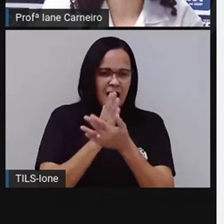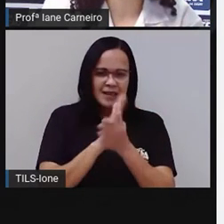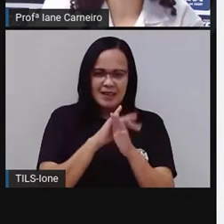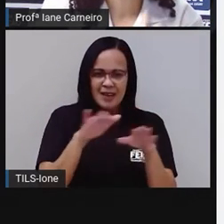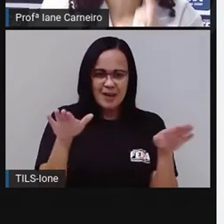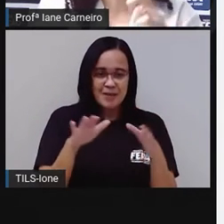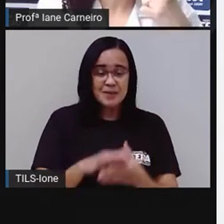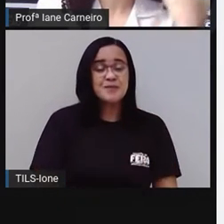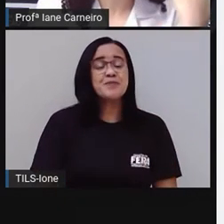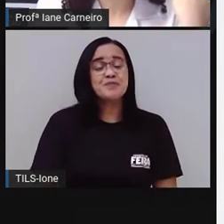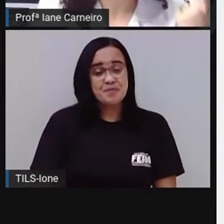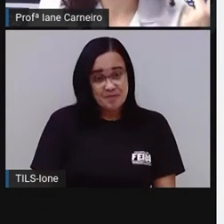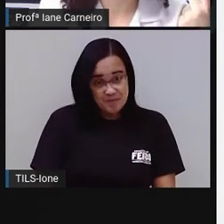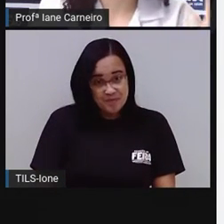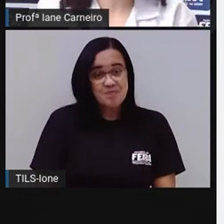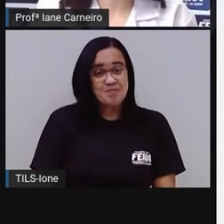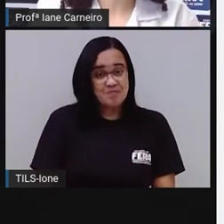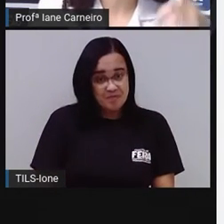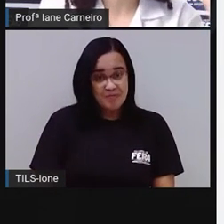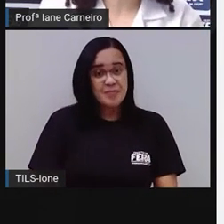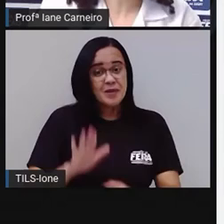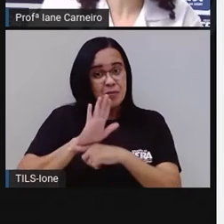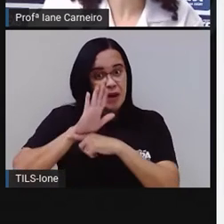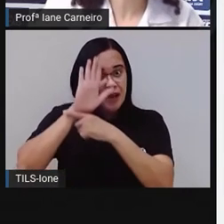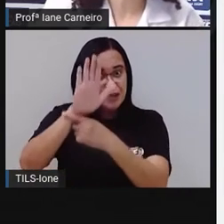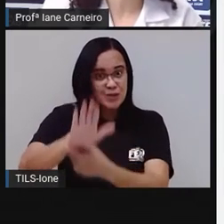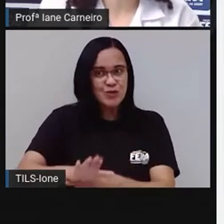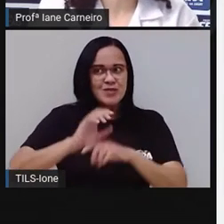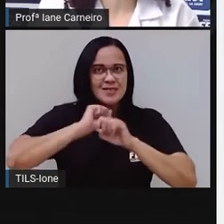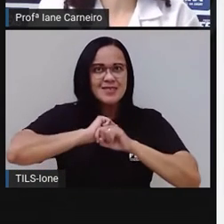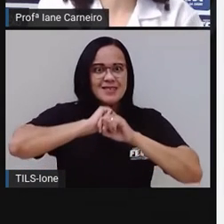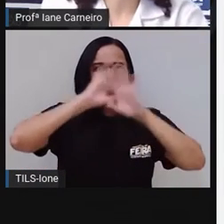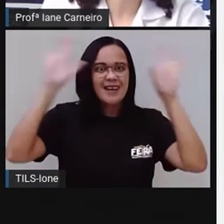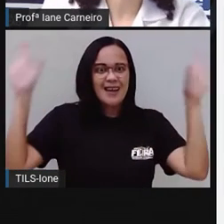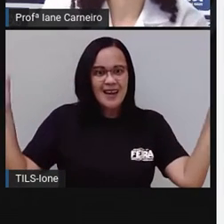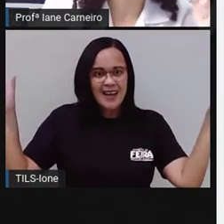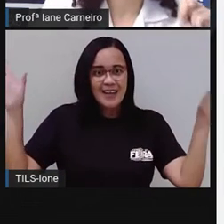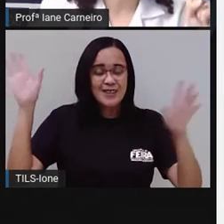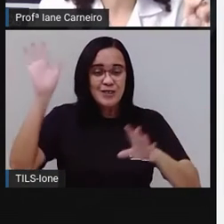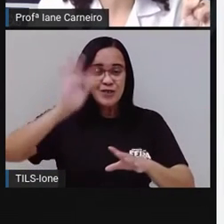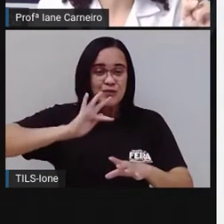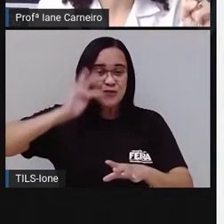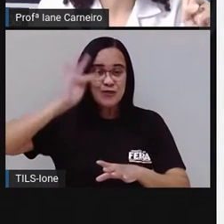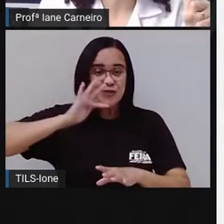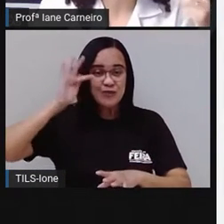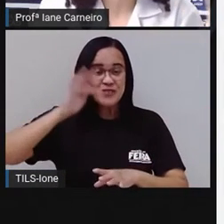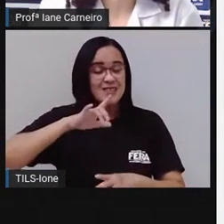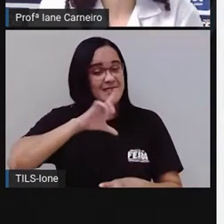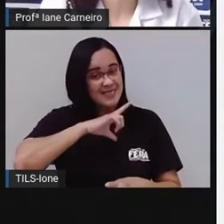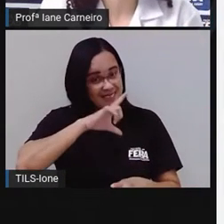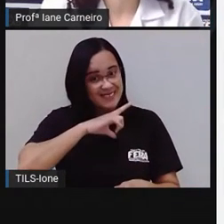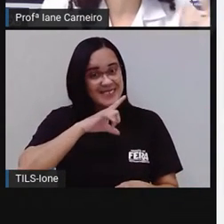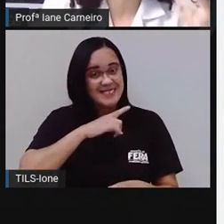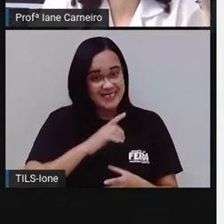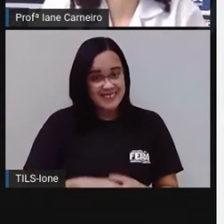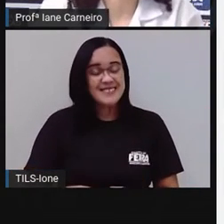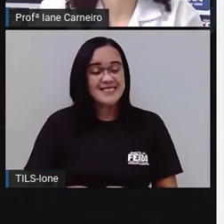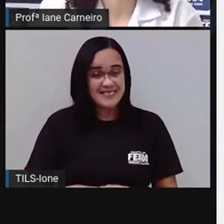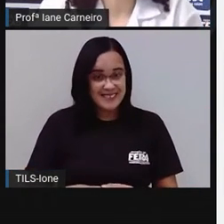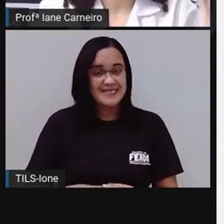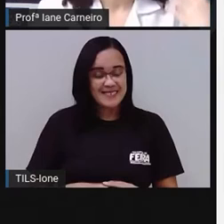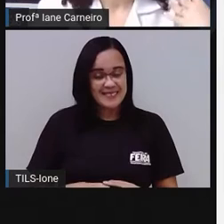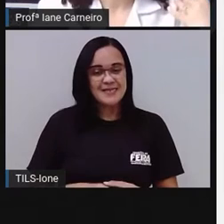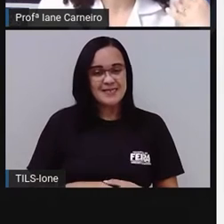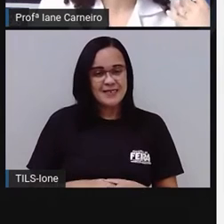enorme e pra ajudar a gente, porque tem outras frutas que são enormes. Tem a jaca, por exemplo, né? Que são grandes, frutas